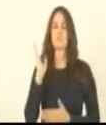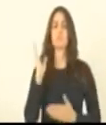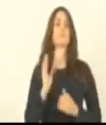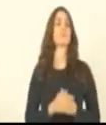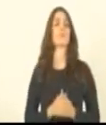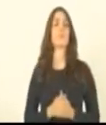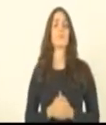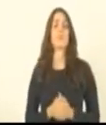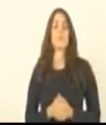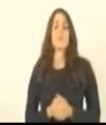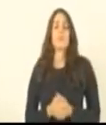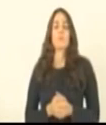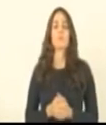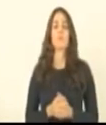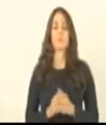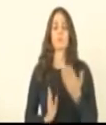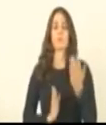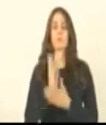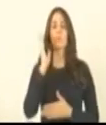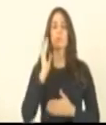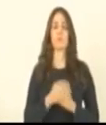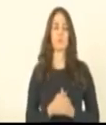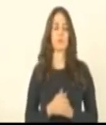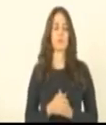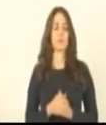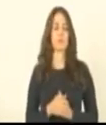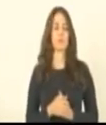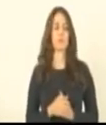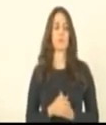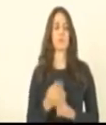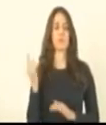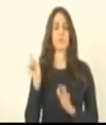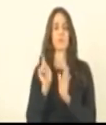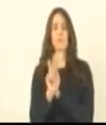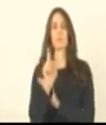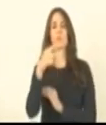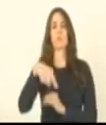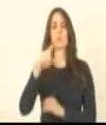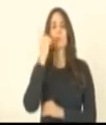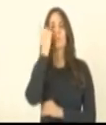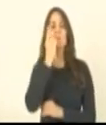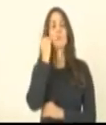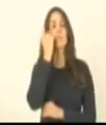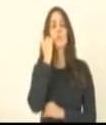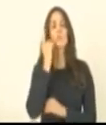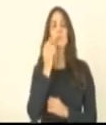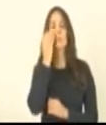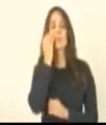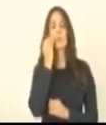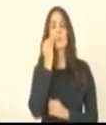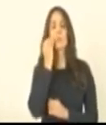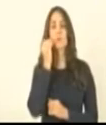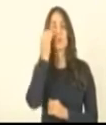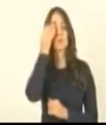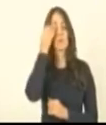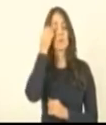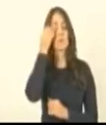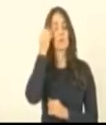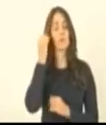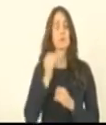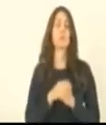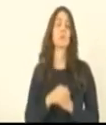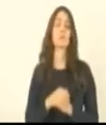encontram, os contrários se manifestem. Aprovado. Eu queria consultar os colegas deputados, deputado Casagrande, ou secretário